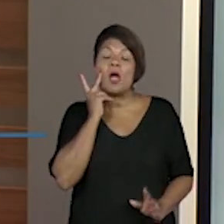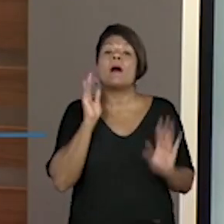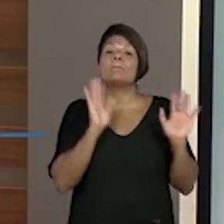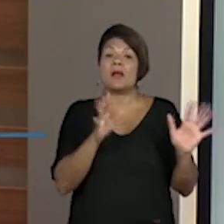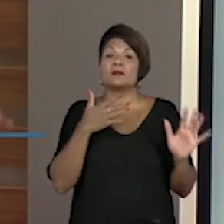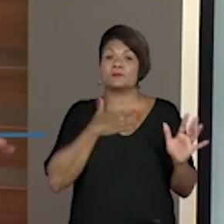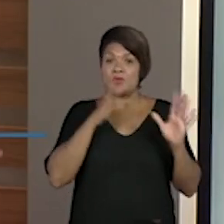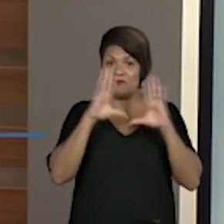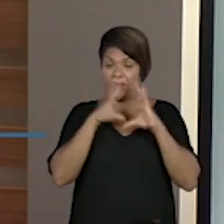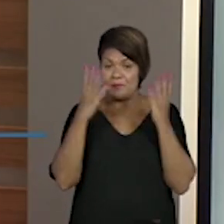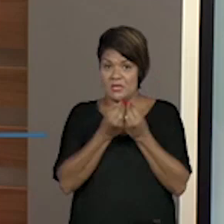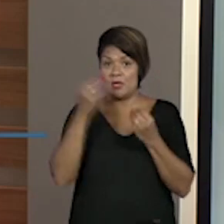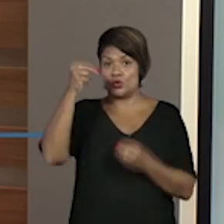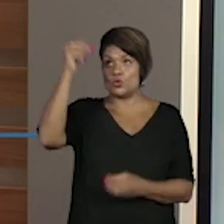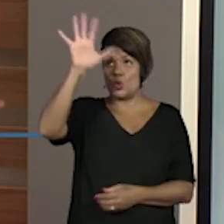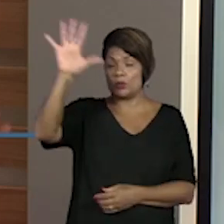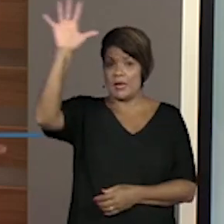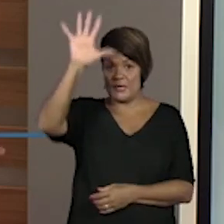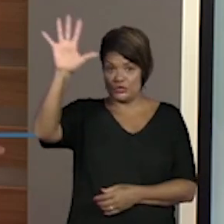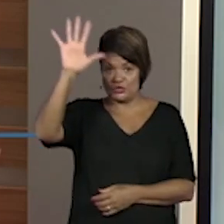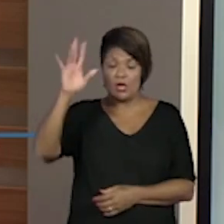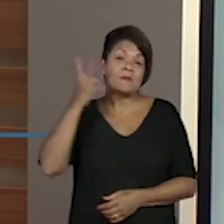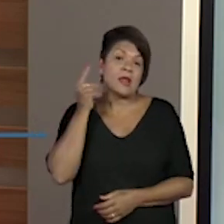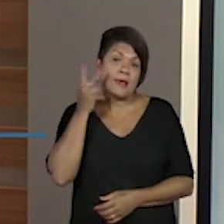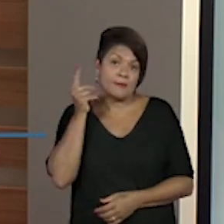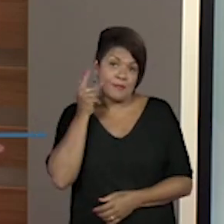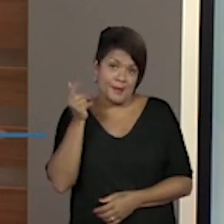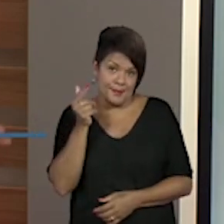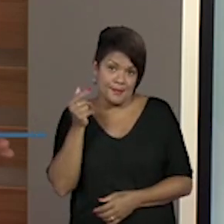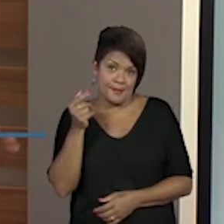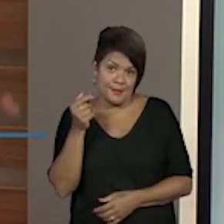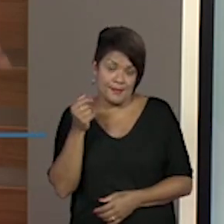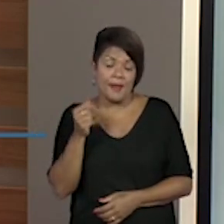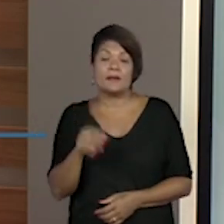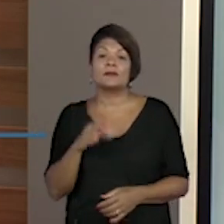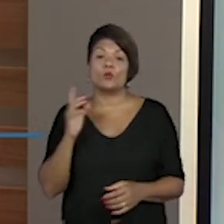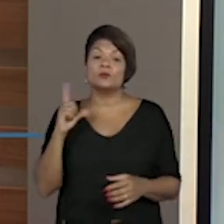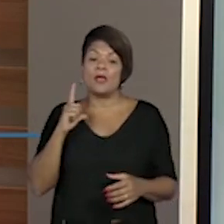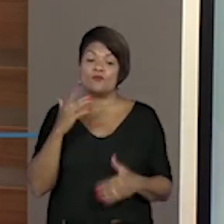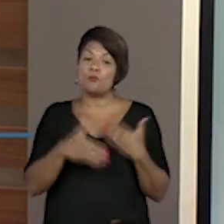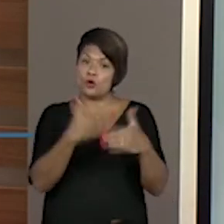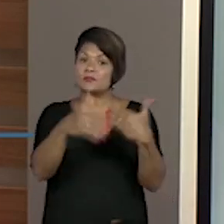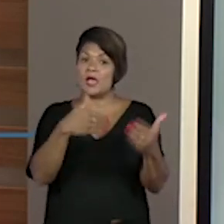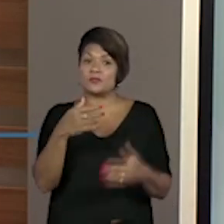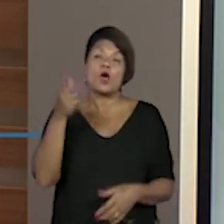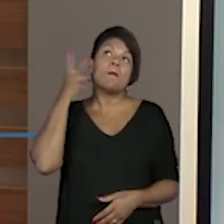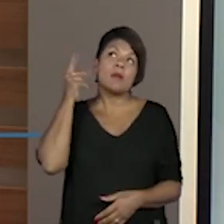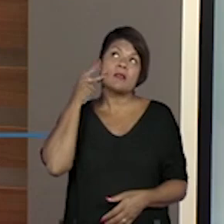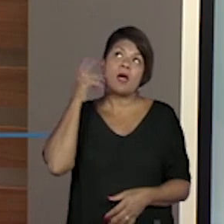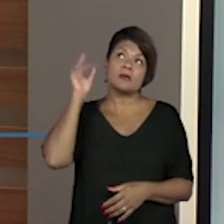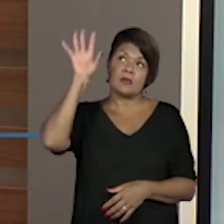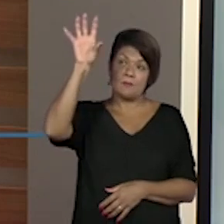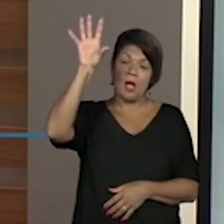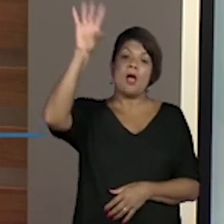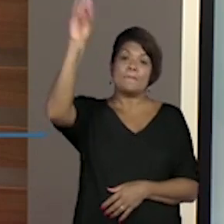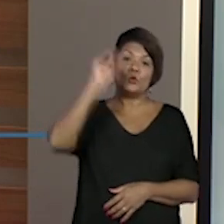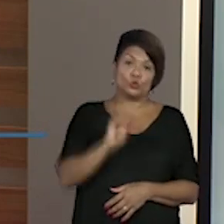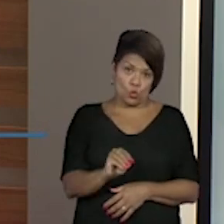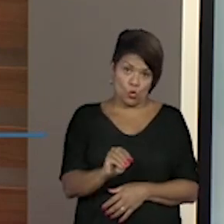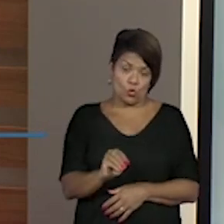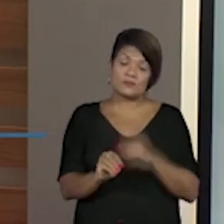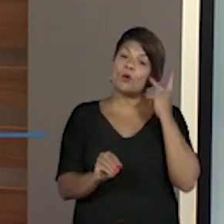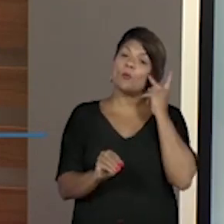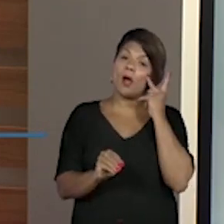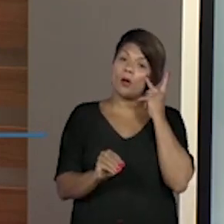família é do Nordeste, da cidade da Paraíba. Então, eles passaram por esse processo migratório. A gente vive aqui, eles vivem aqui há muitos